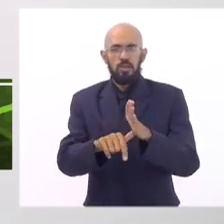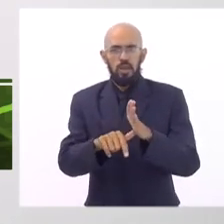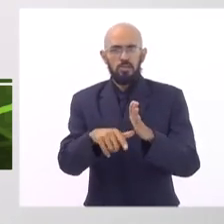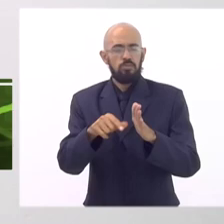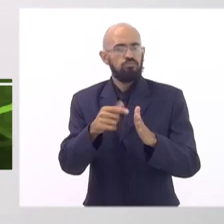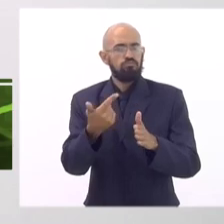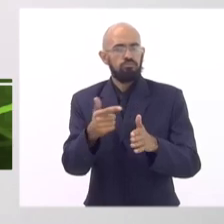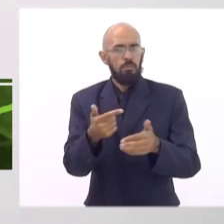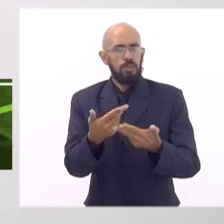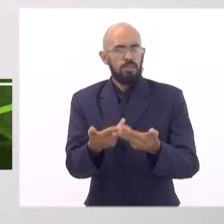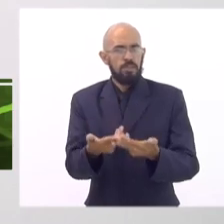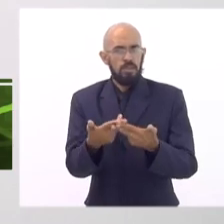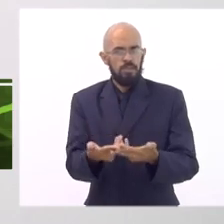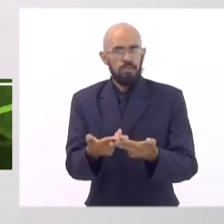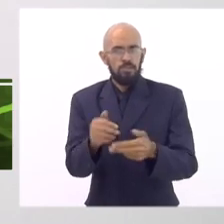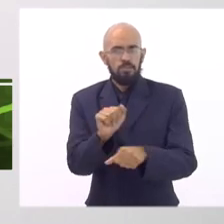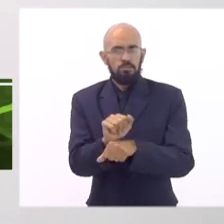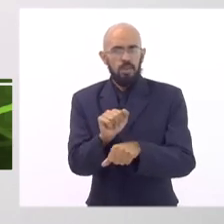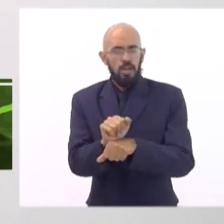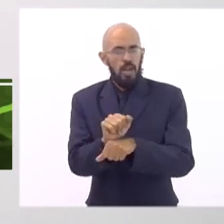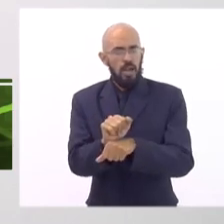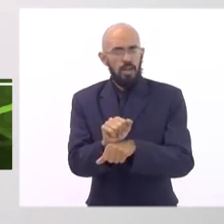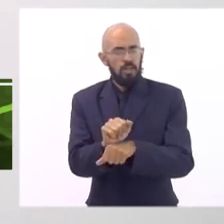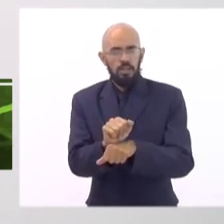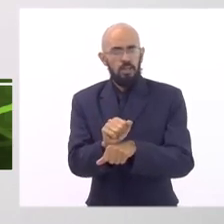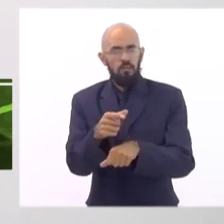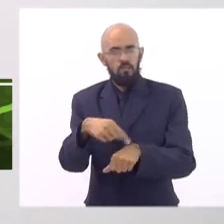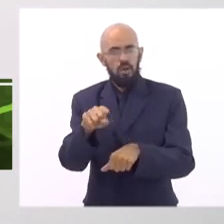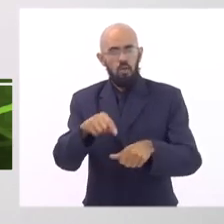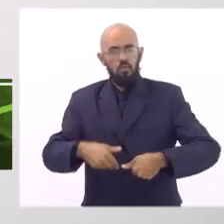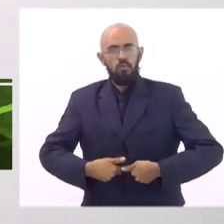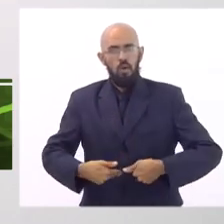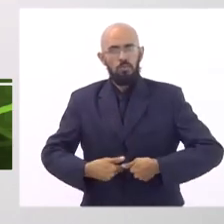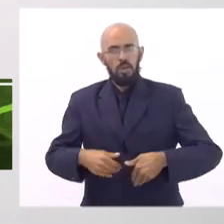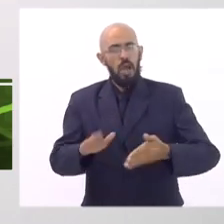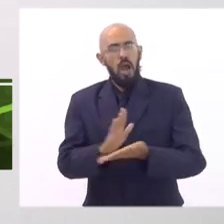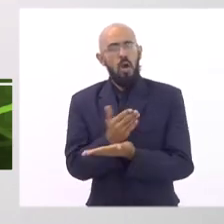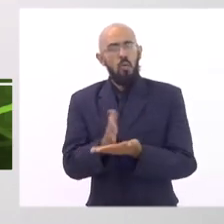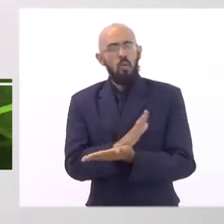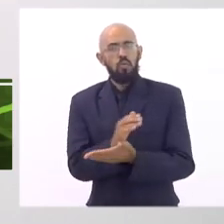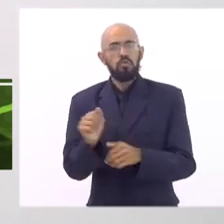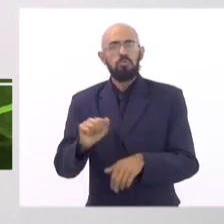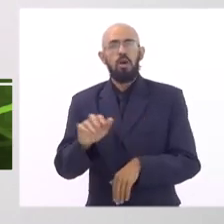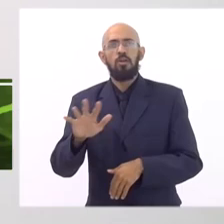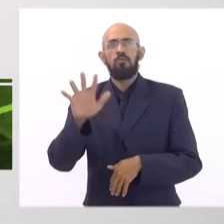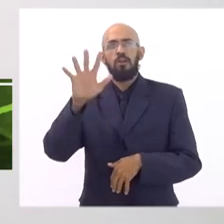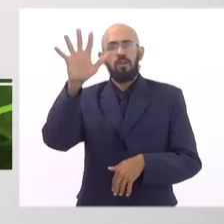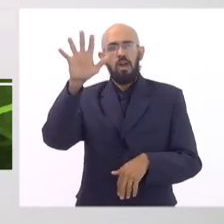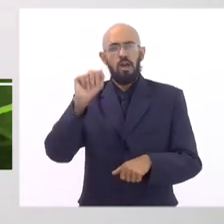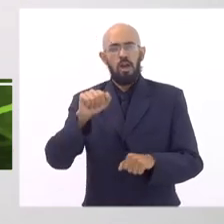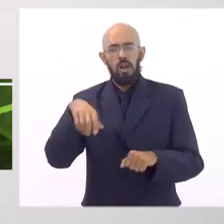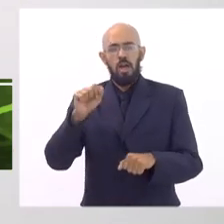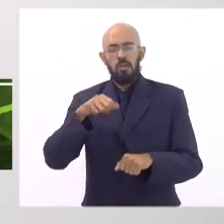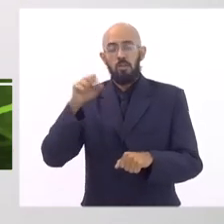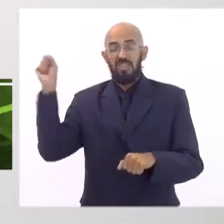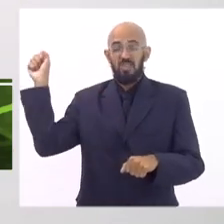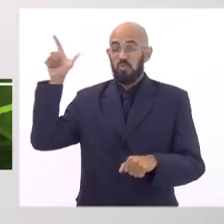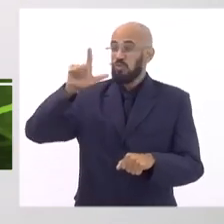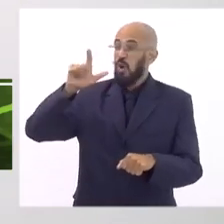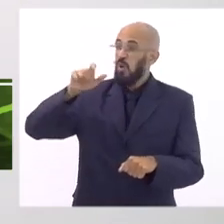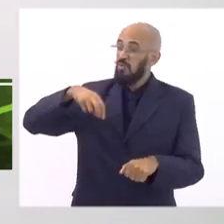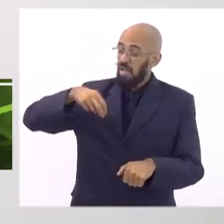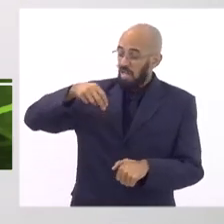paciência de esperar e vão embora para casa com fome alguns moram em subida de ladeira alta quando está um sal quente às vezes